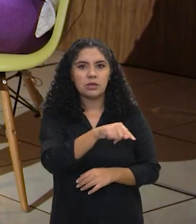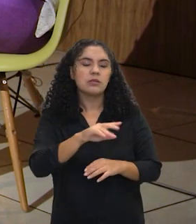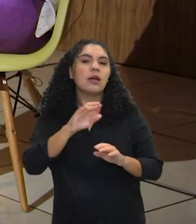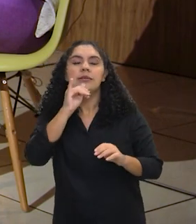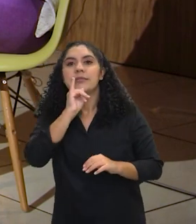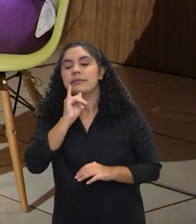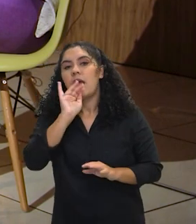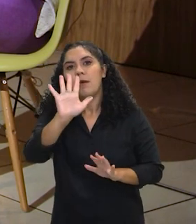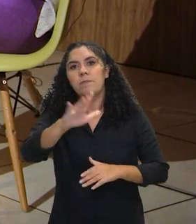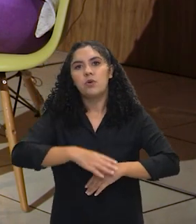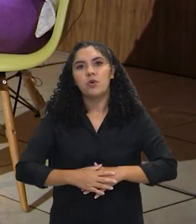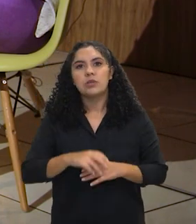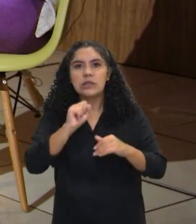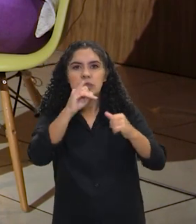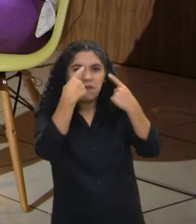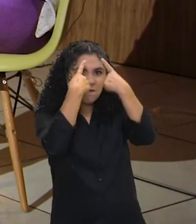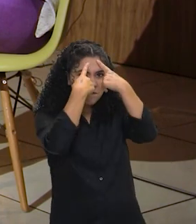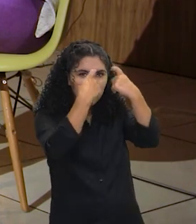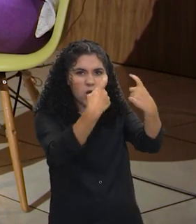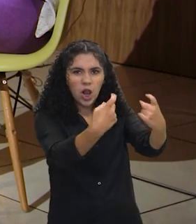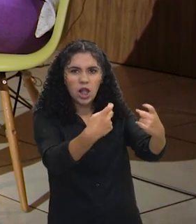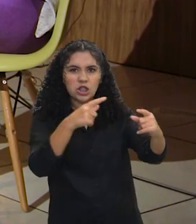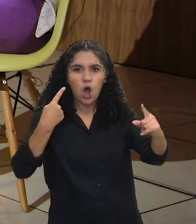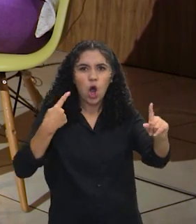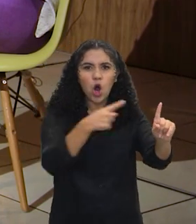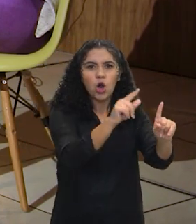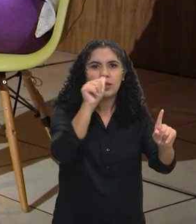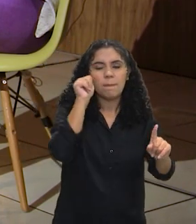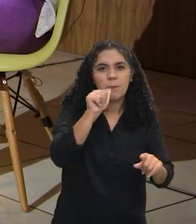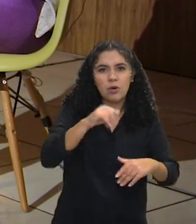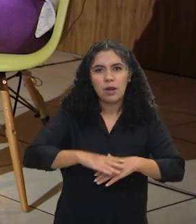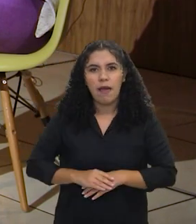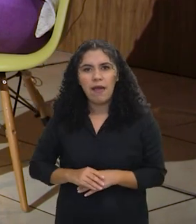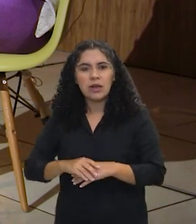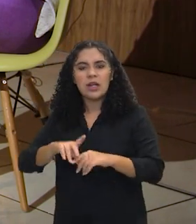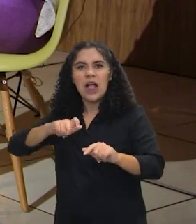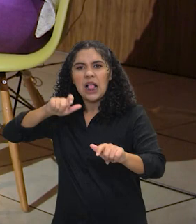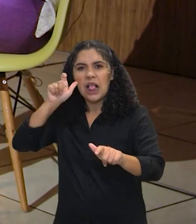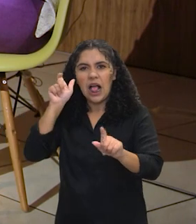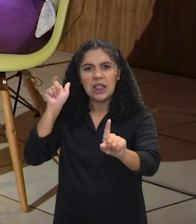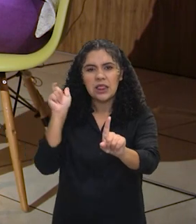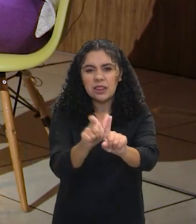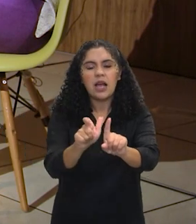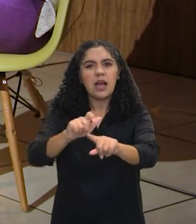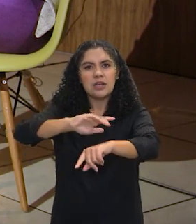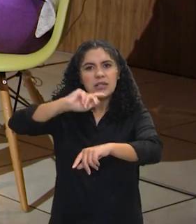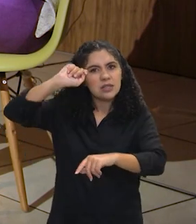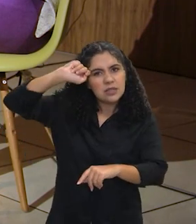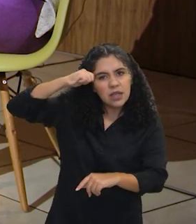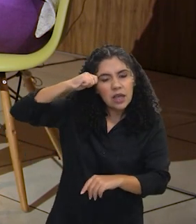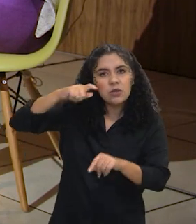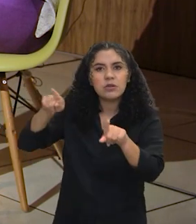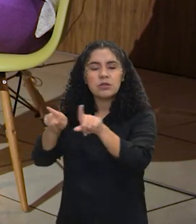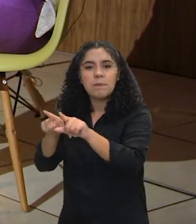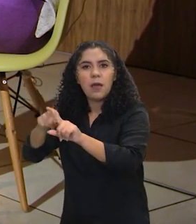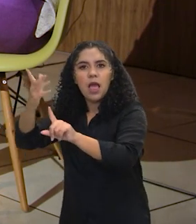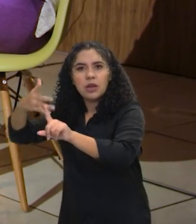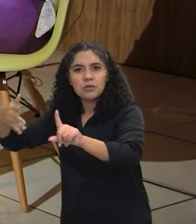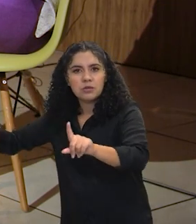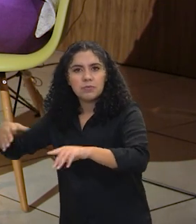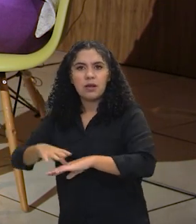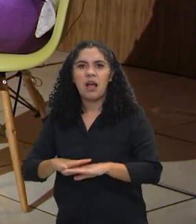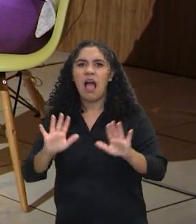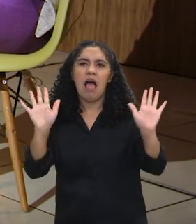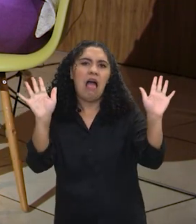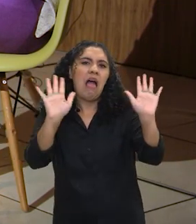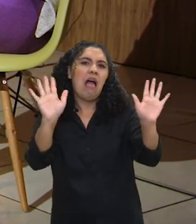ataques violentos contra mulheres, ataques contra pessoas negras, ataques contra pessoas LGBT. E eu vou falar, não, isso aí é da